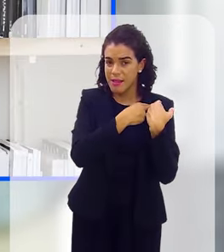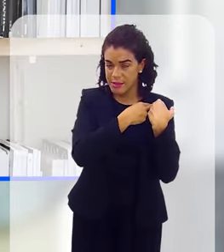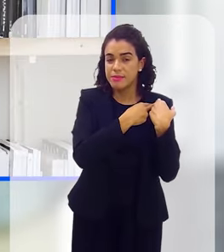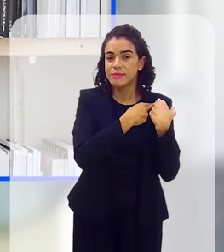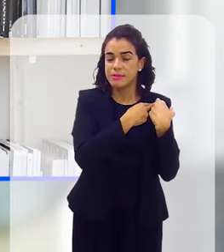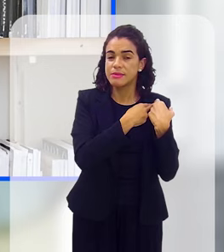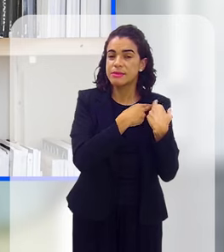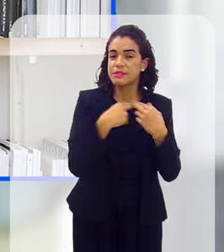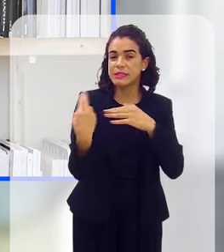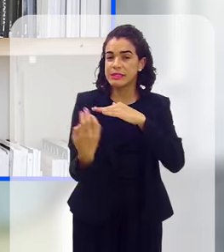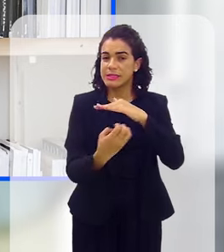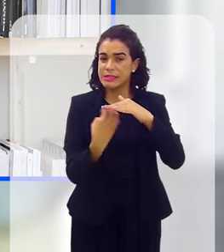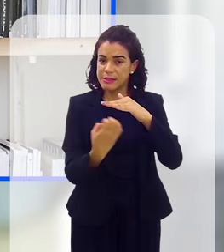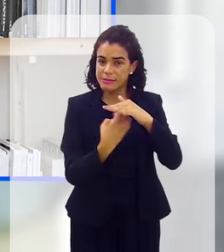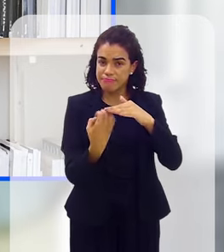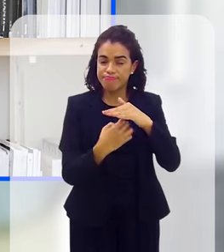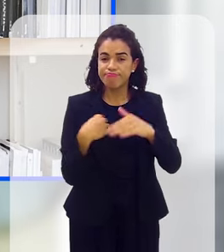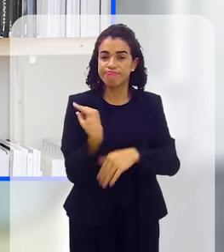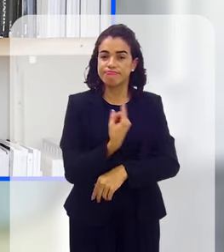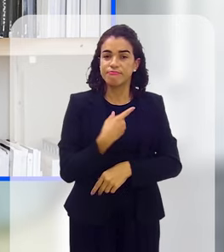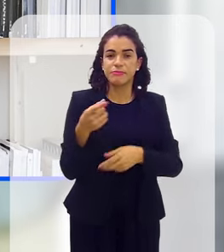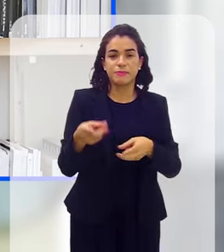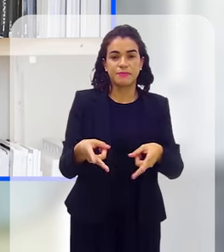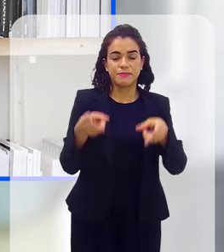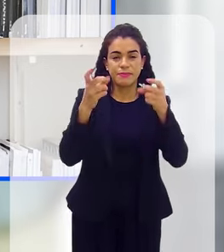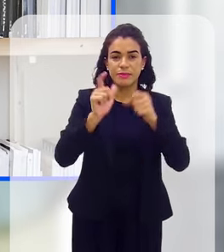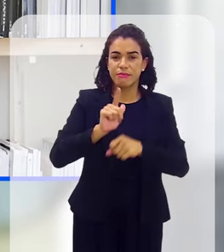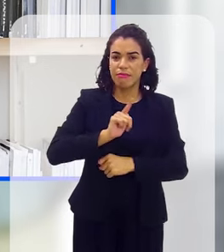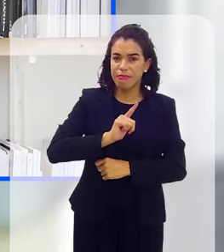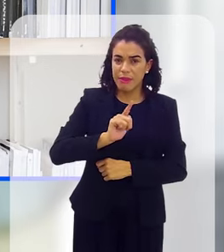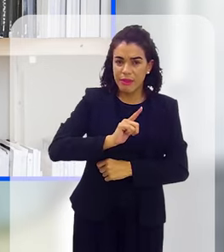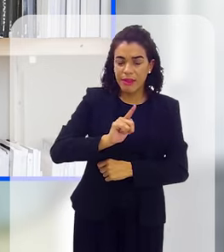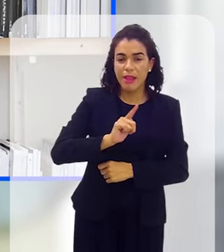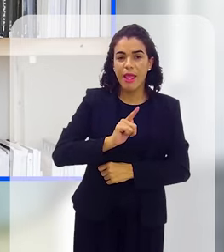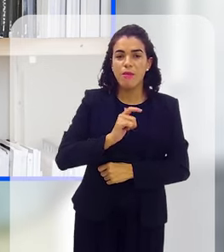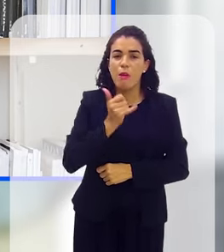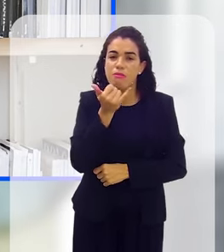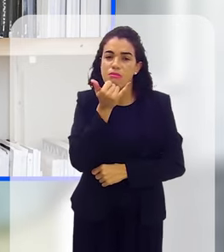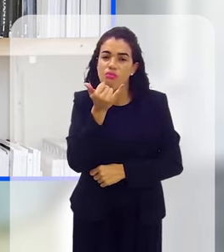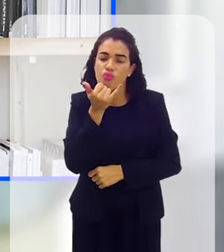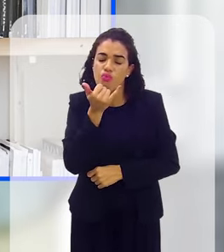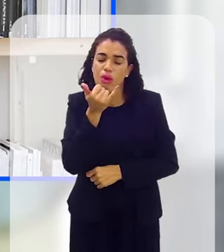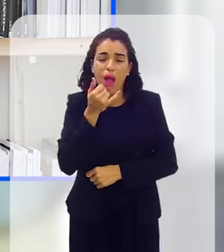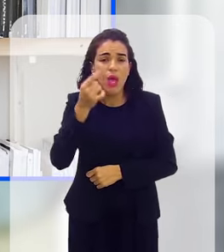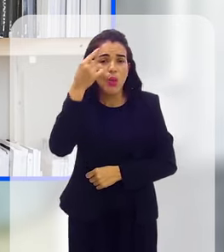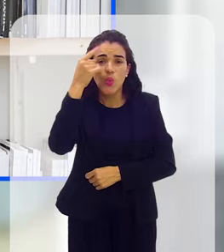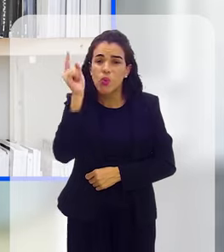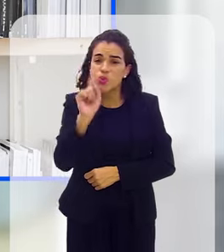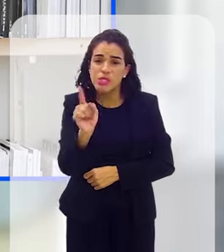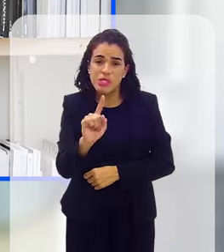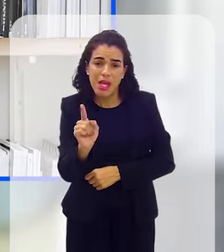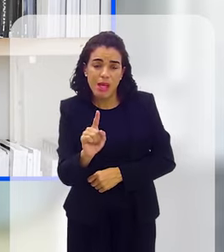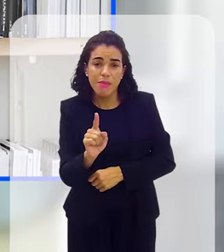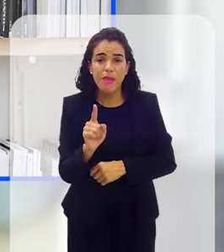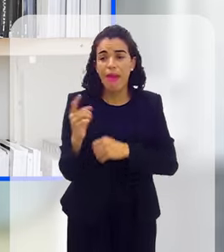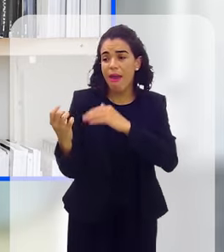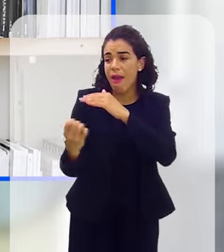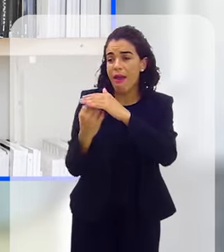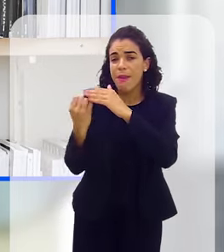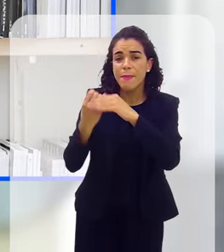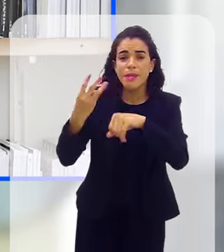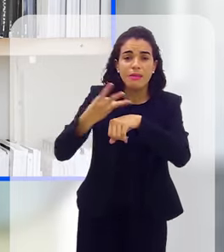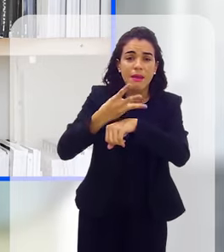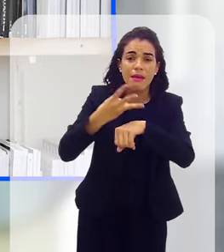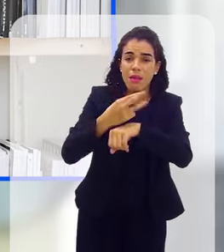empresas, já que a gente percebe que sempre existe uma desculpa do que, ah, eu não sabia, era uma empresa terceirizada,